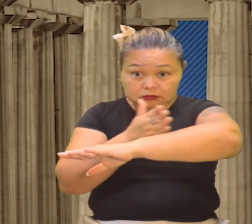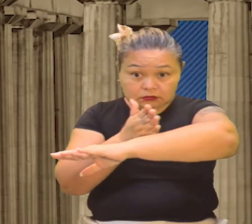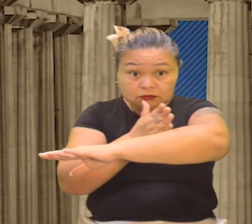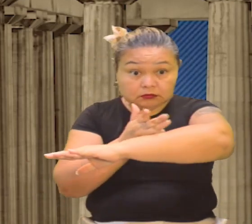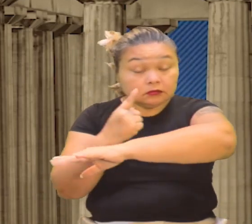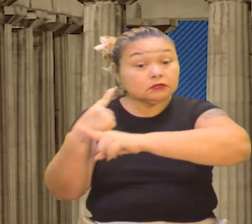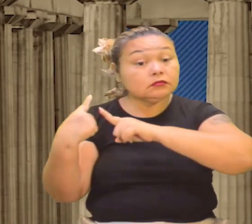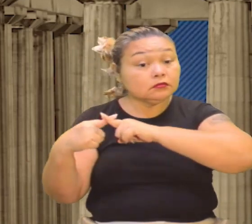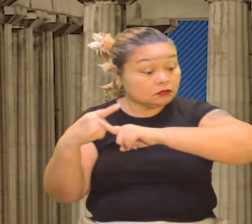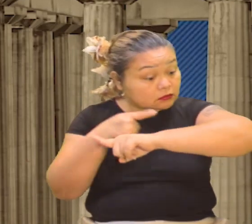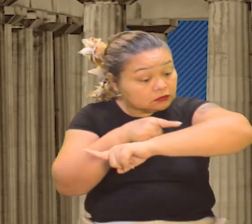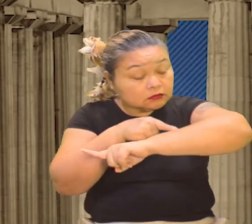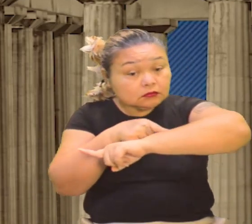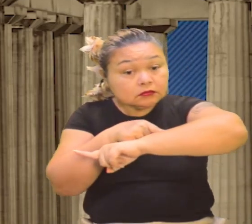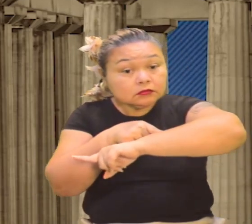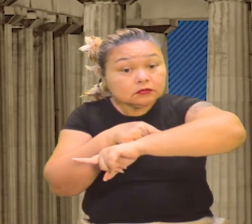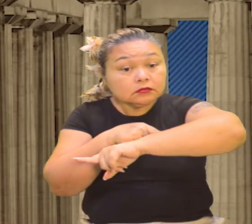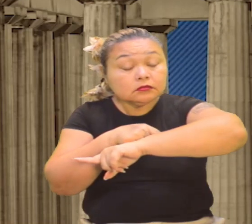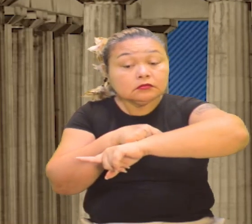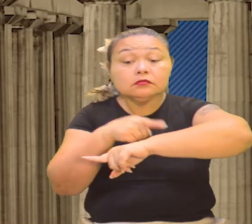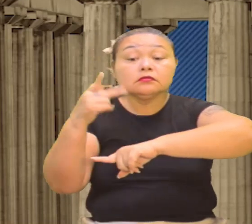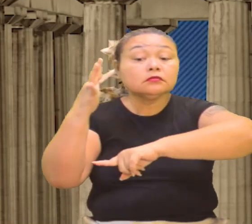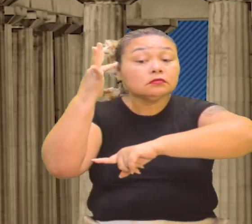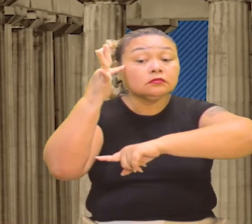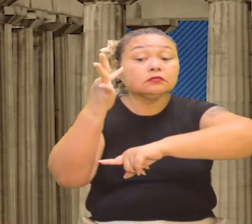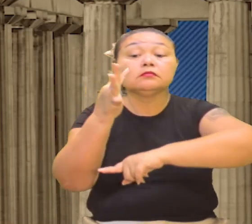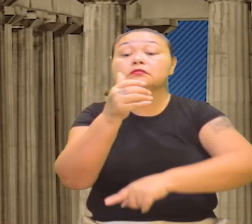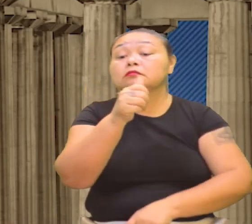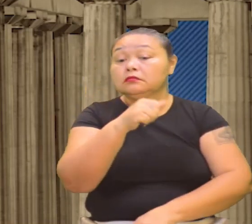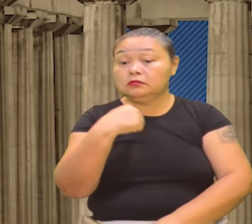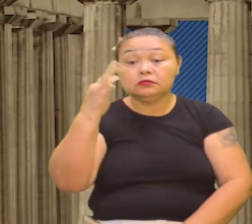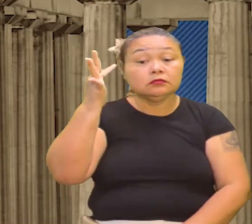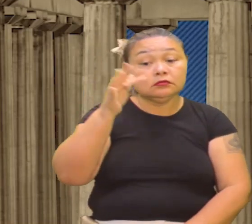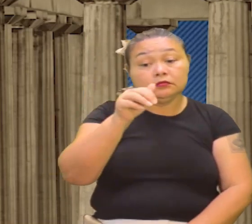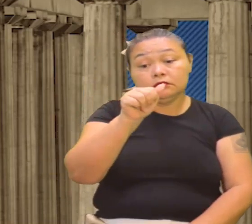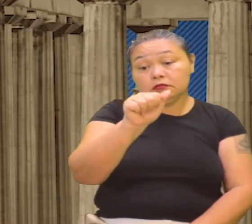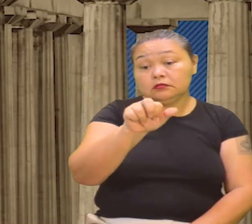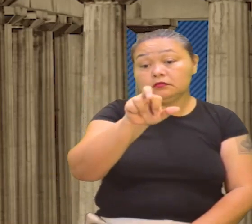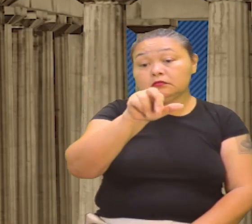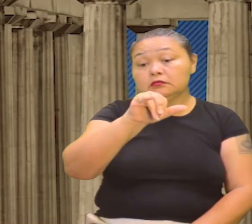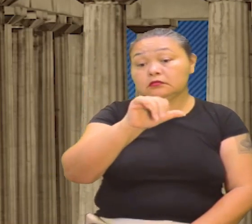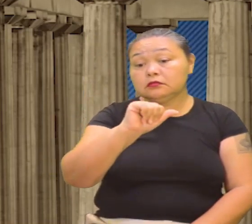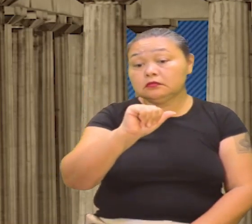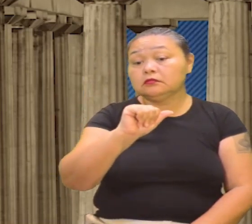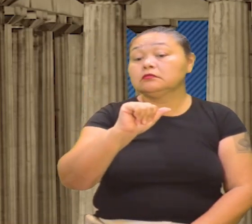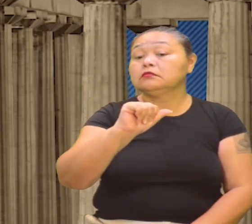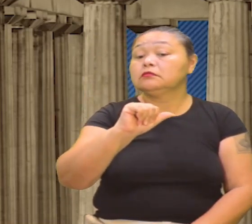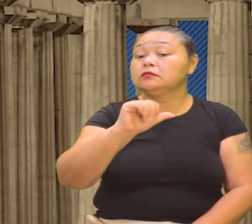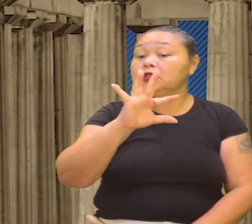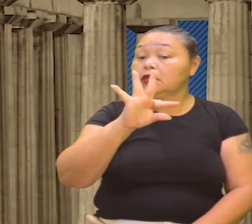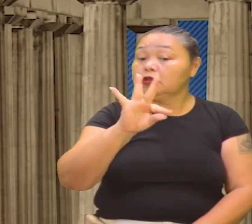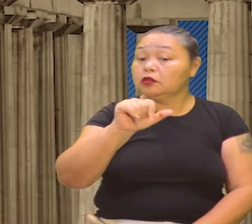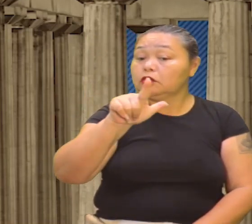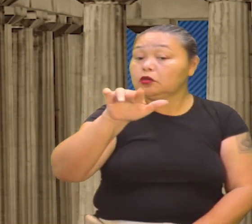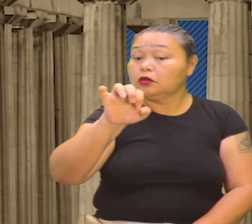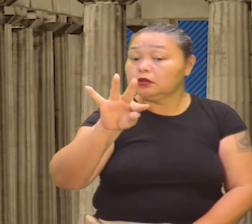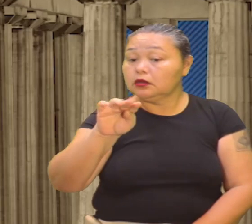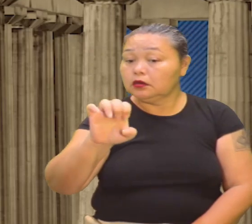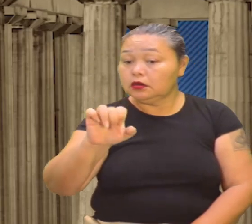isso, só porque Aristóteles, Aristóteles, ele, o pensamento dele todo foi trago,